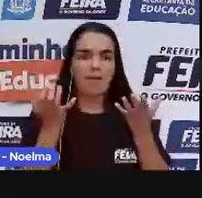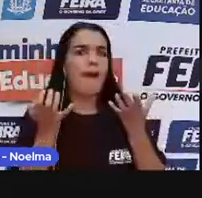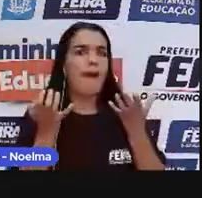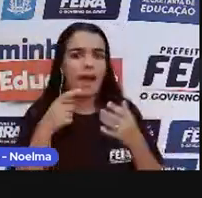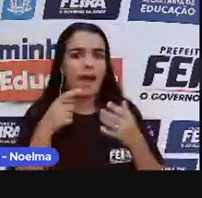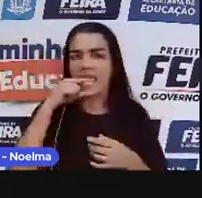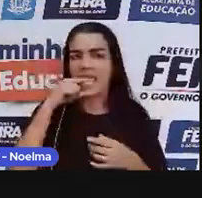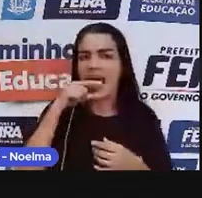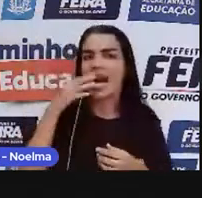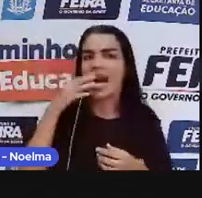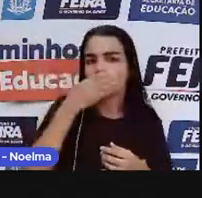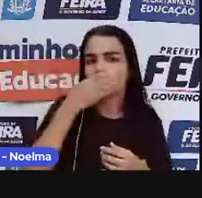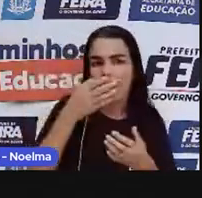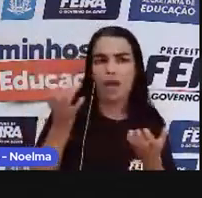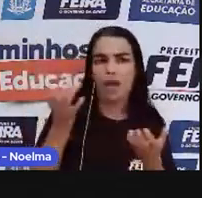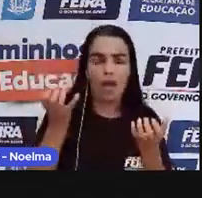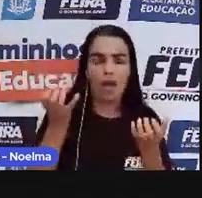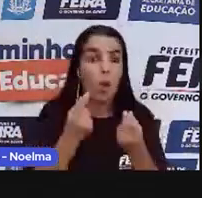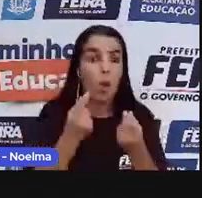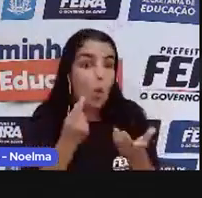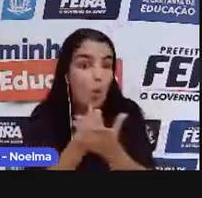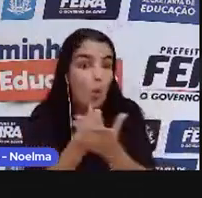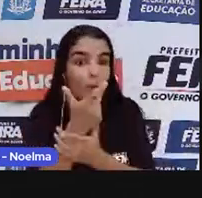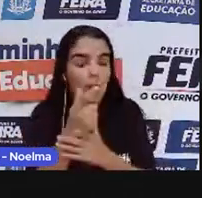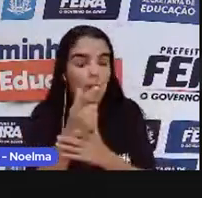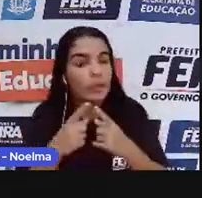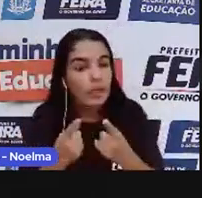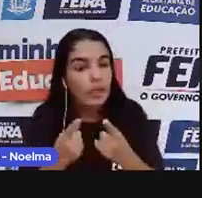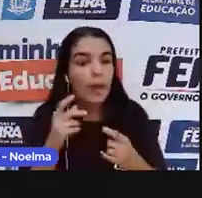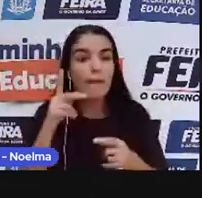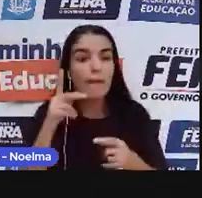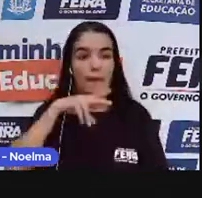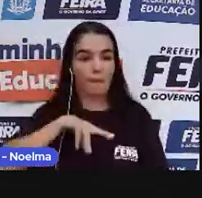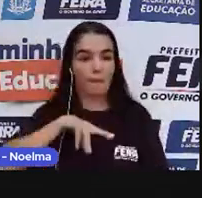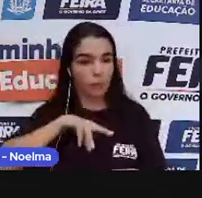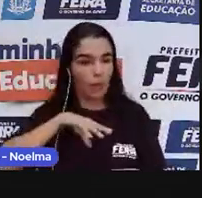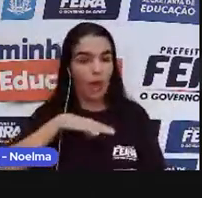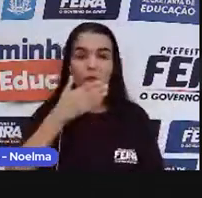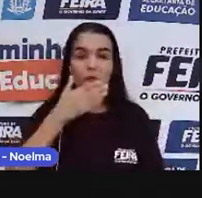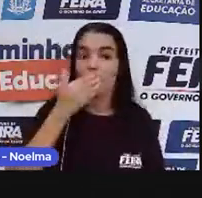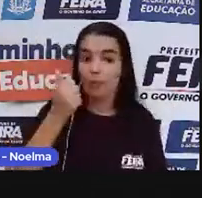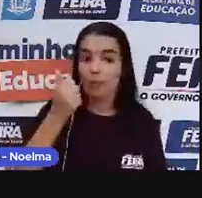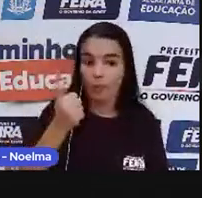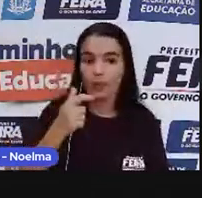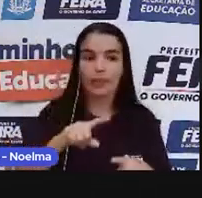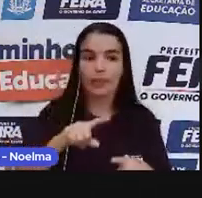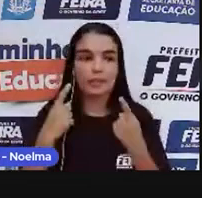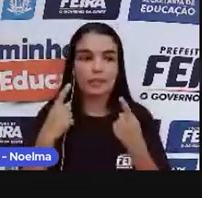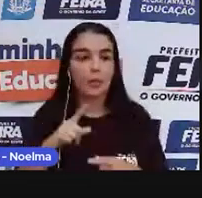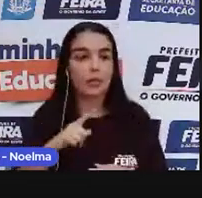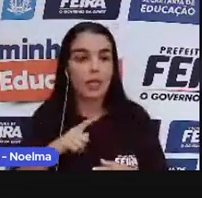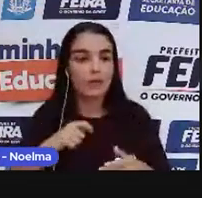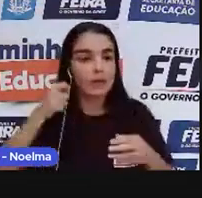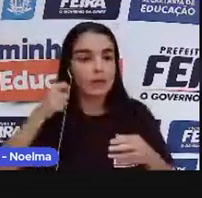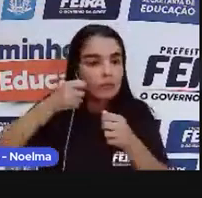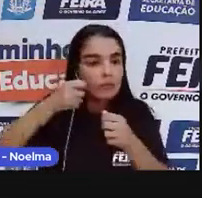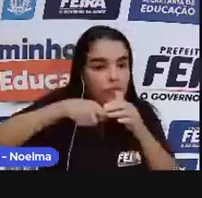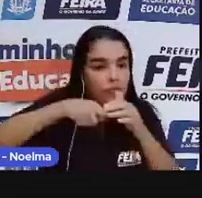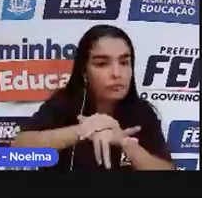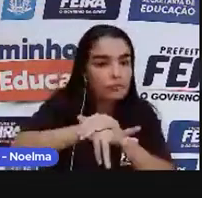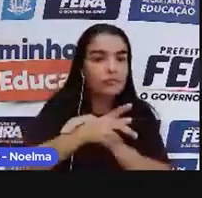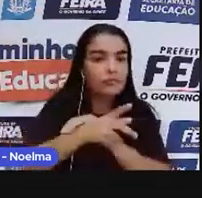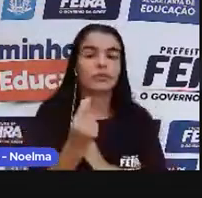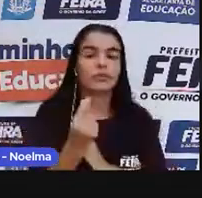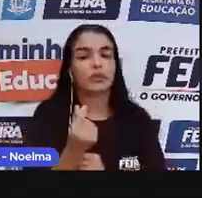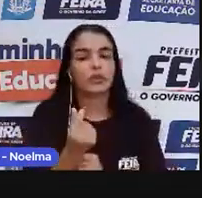litorâneas da região nordeste do Brasil se desenvolveram com o investimento nos engenhos de açúcar. A região